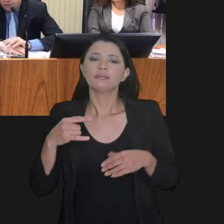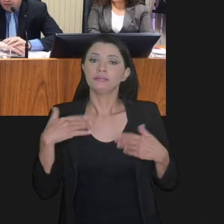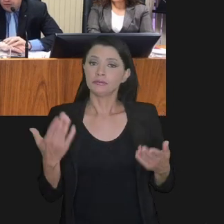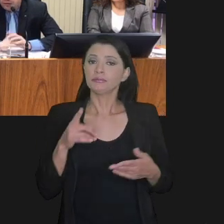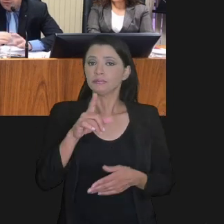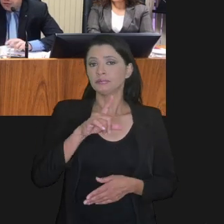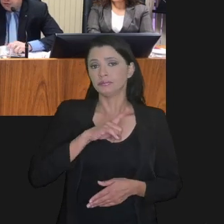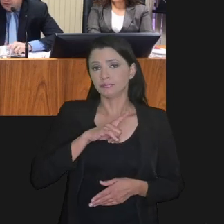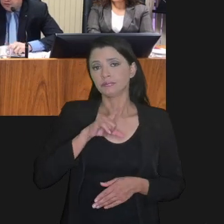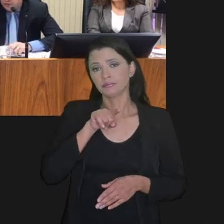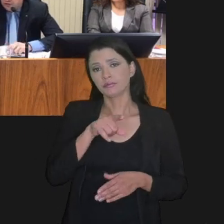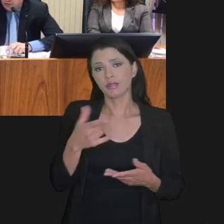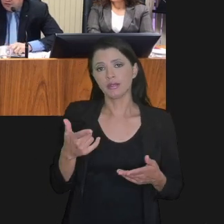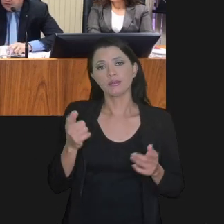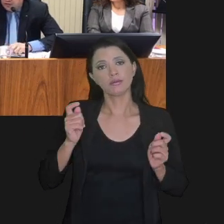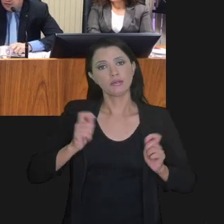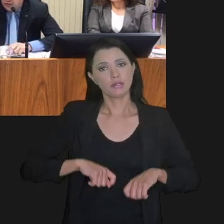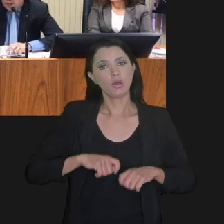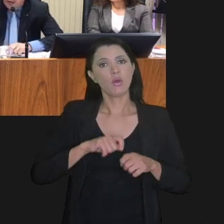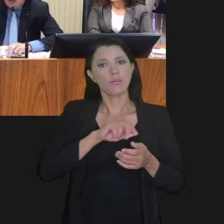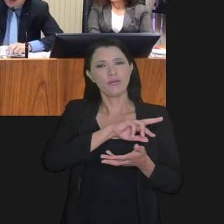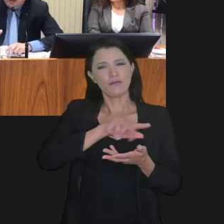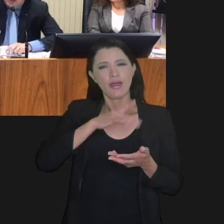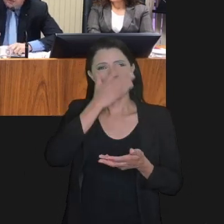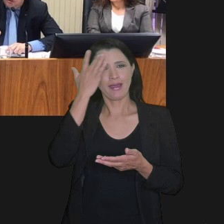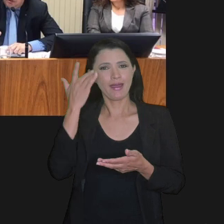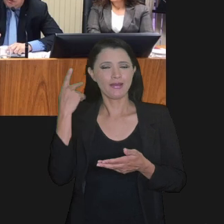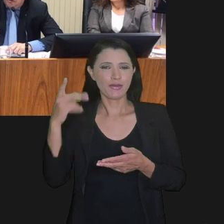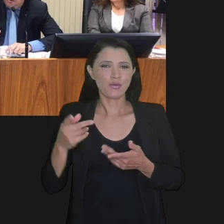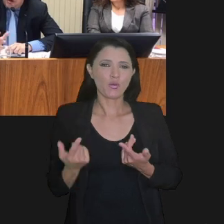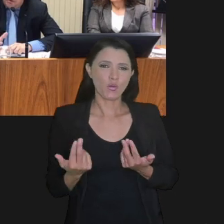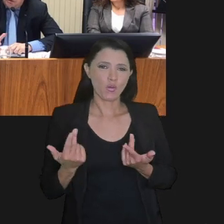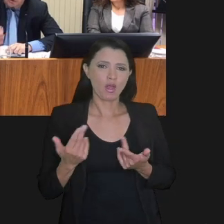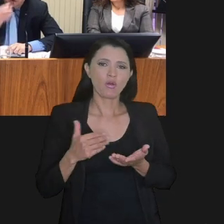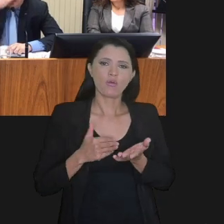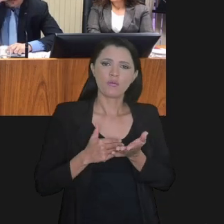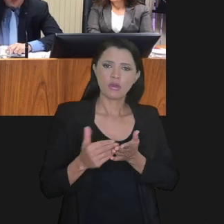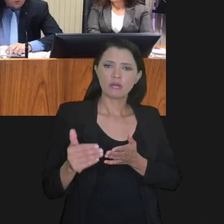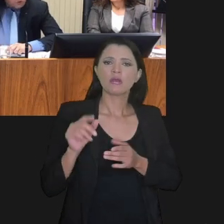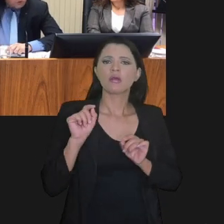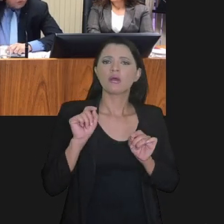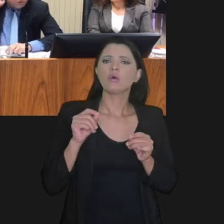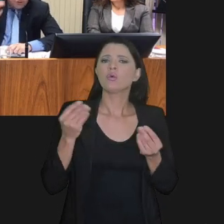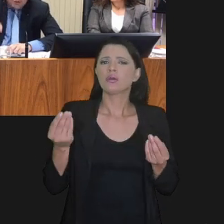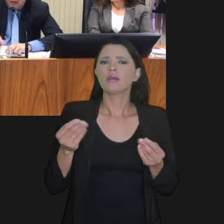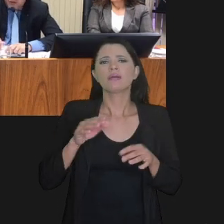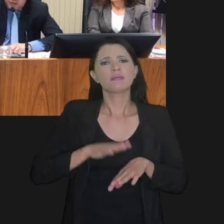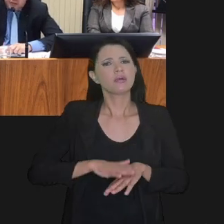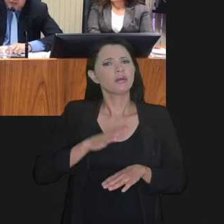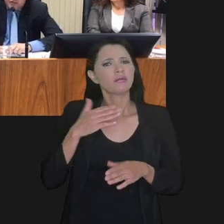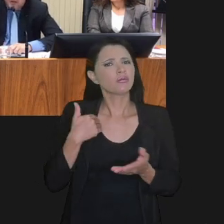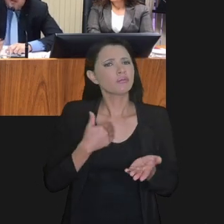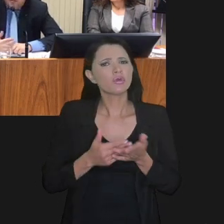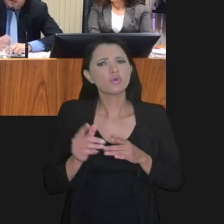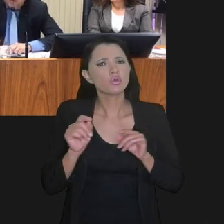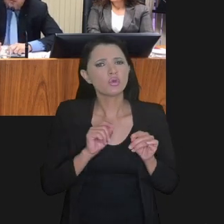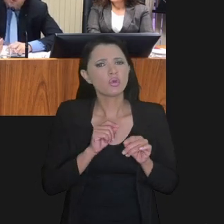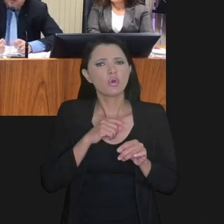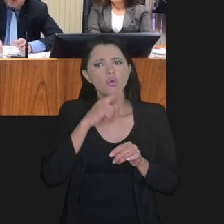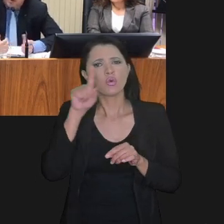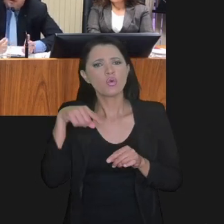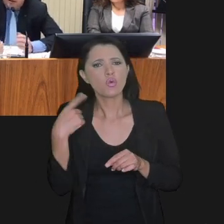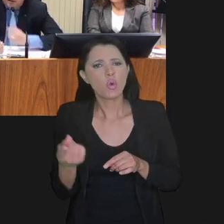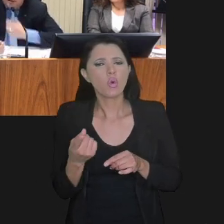muito atrativos, então, você tinha essa condição de vários contribuintes, e nossos estudos começaram a detectar isso, vários